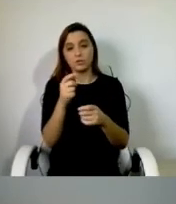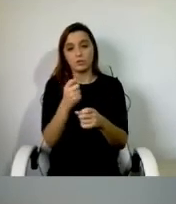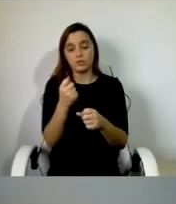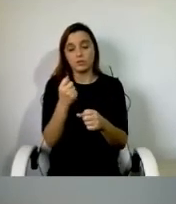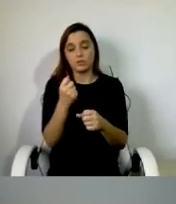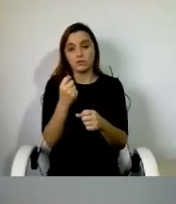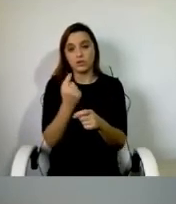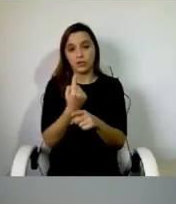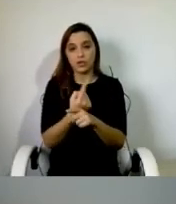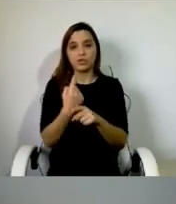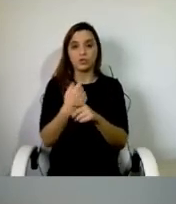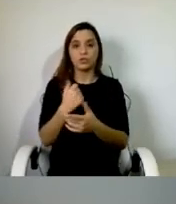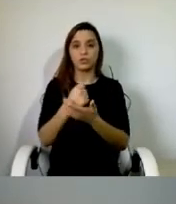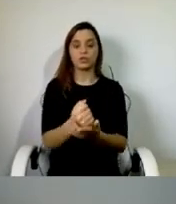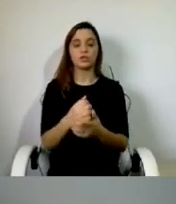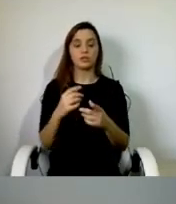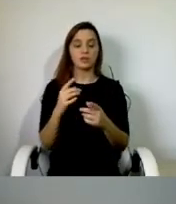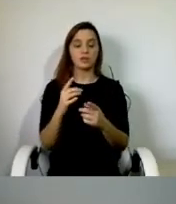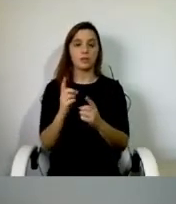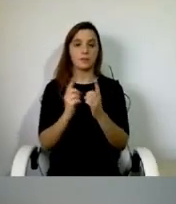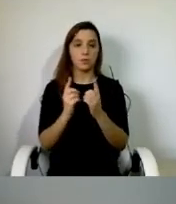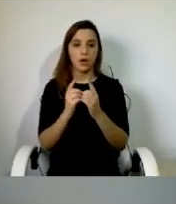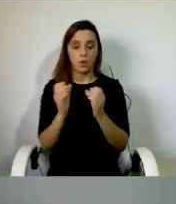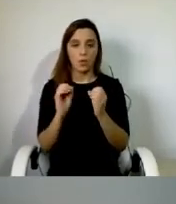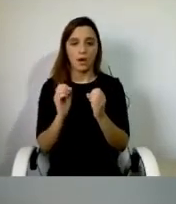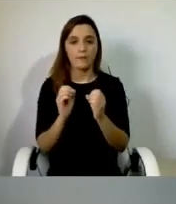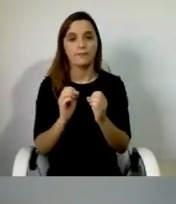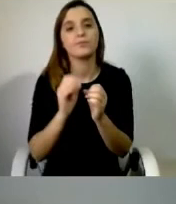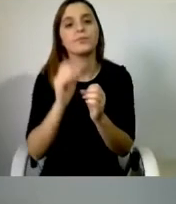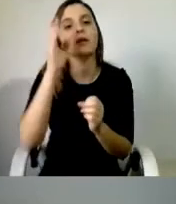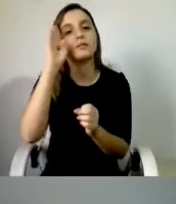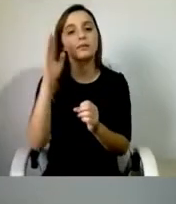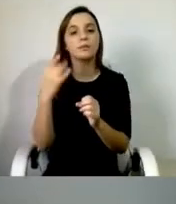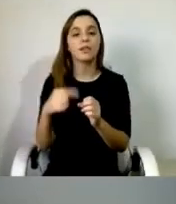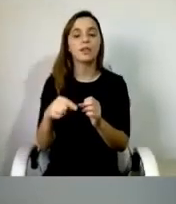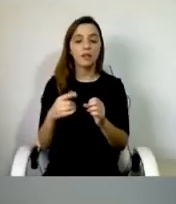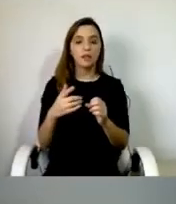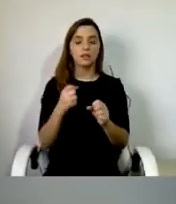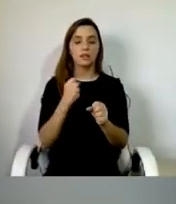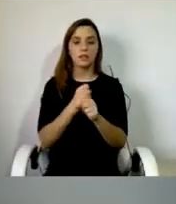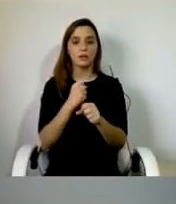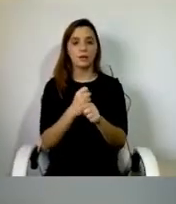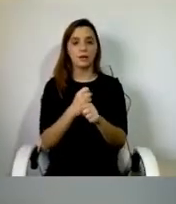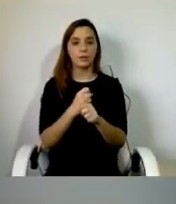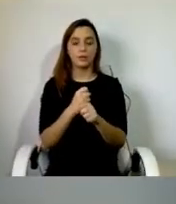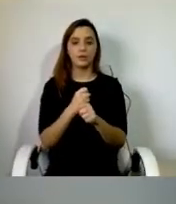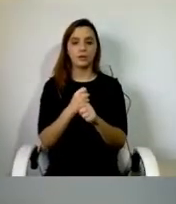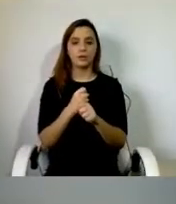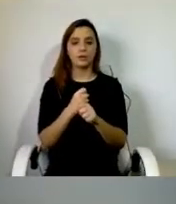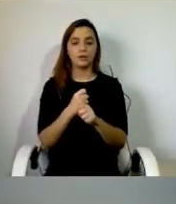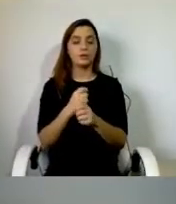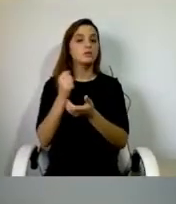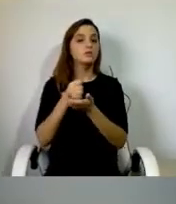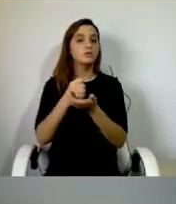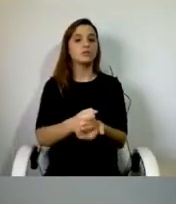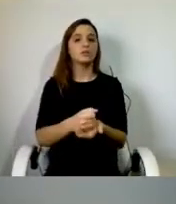assistência pessoal, sabemos que há aqui uma linha ténue entre as funções de assistência pessoal e as